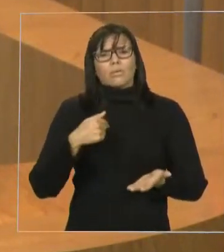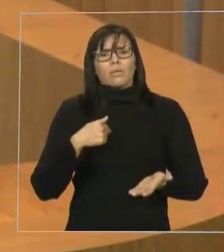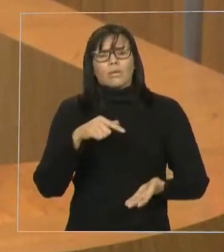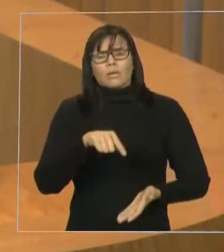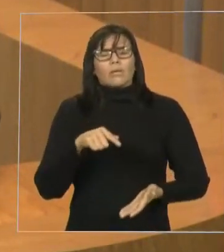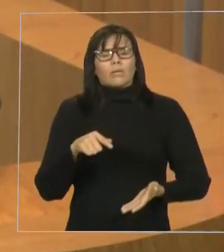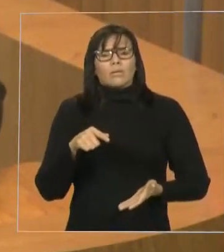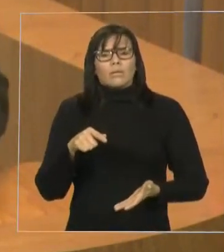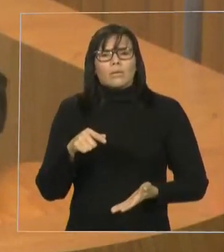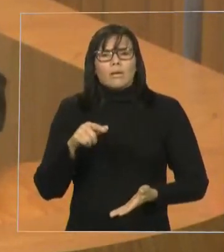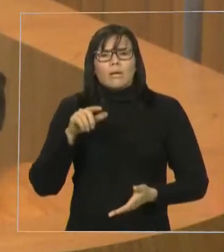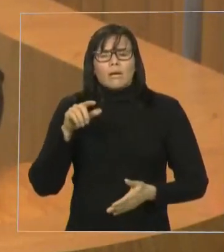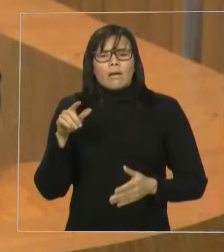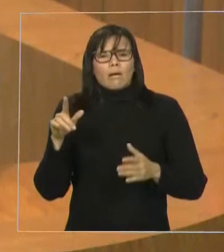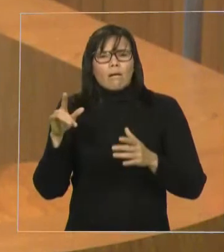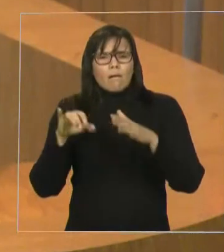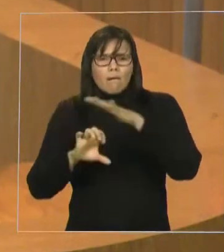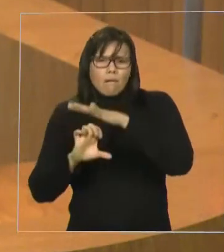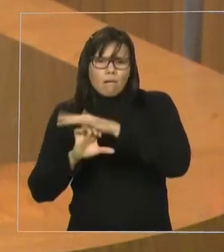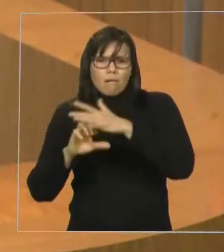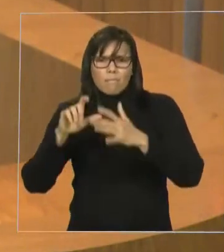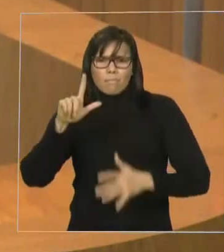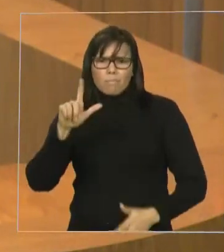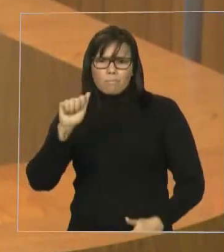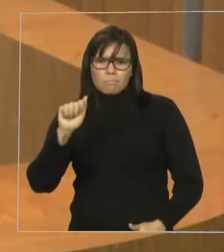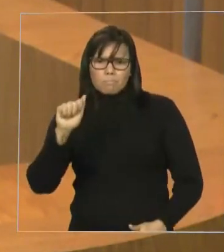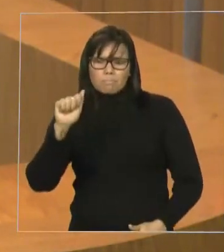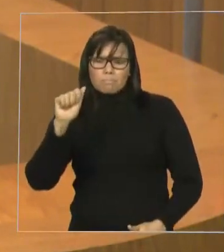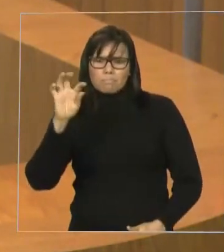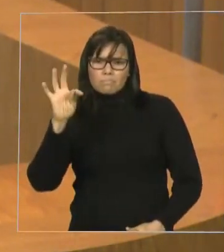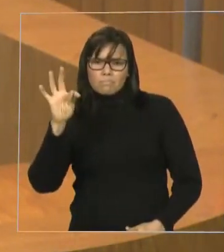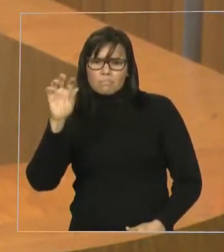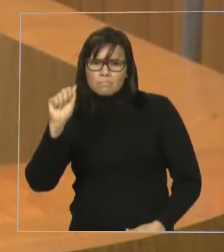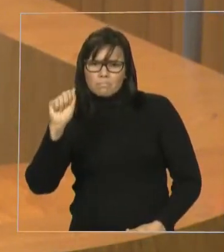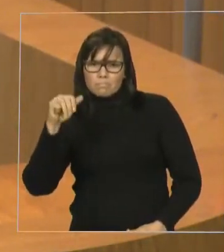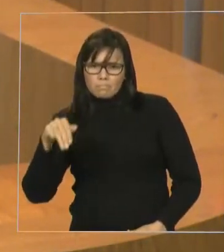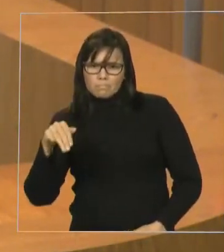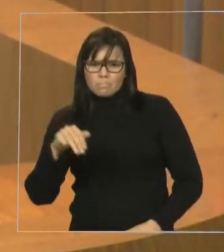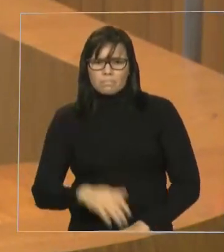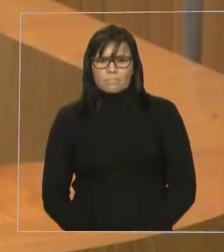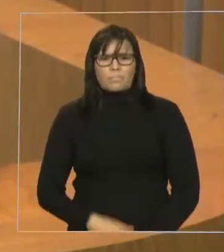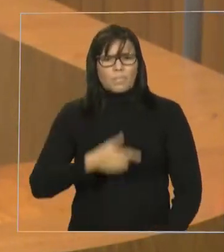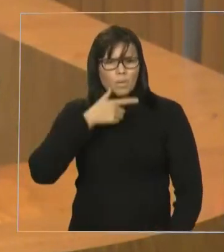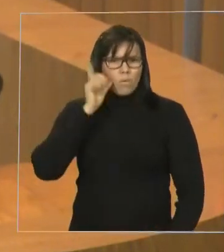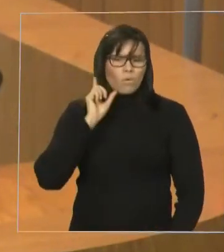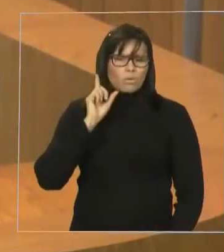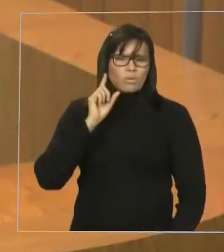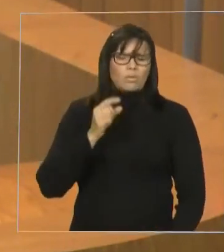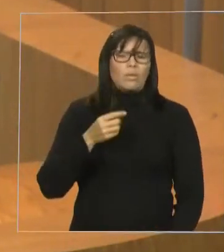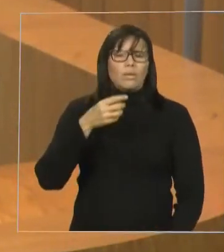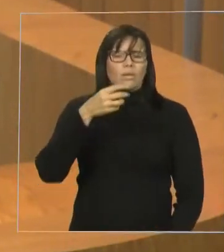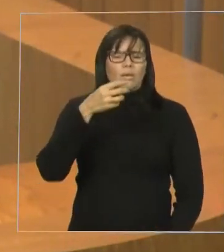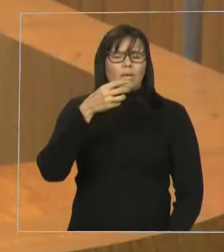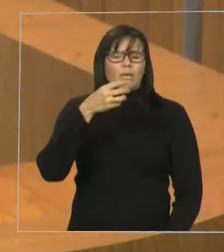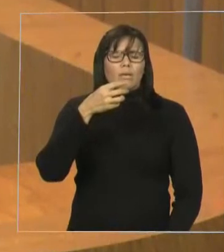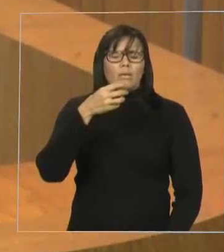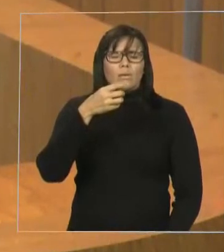A forma irresponsável como trataram aquele voo ontem às 13h30, saindo de Imperatriz.